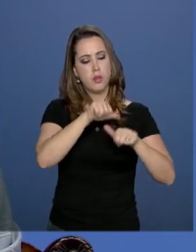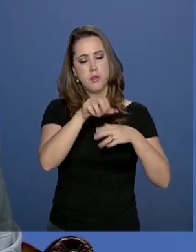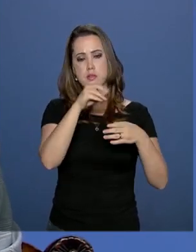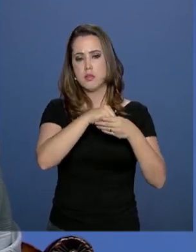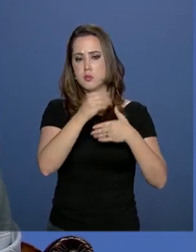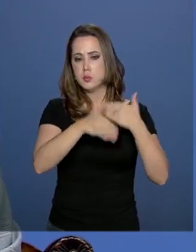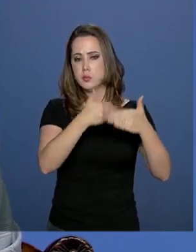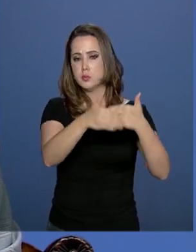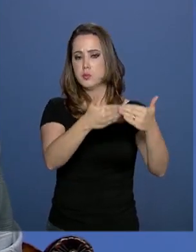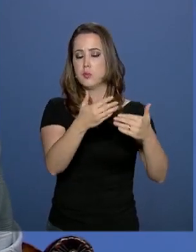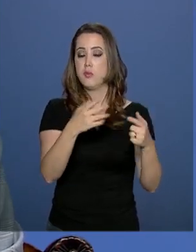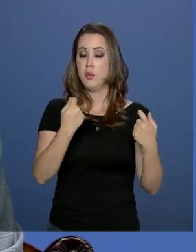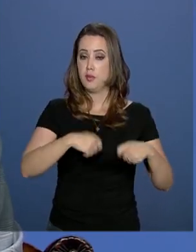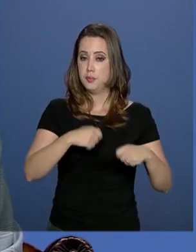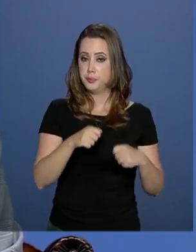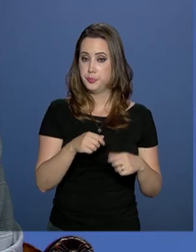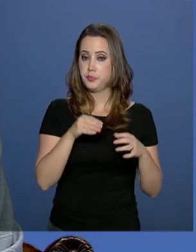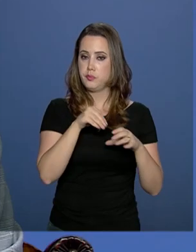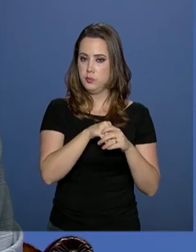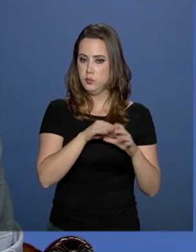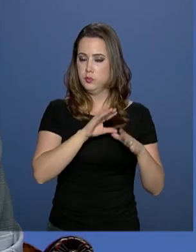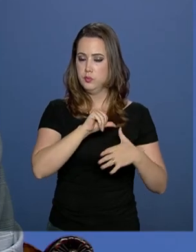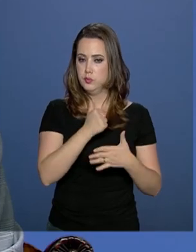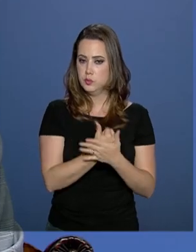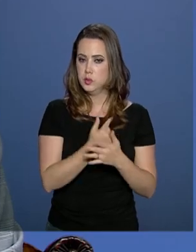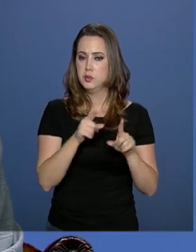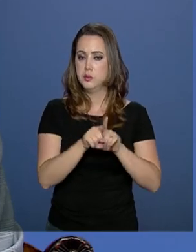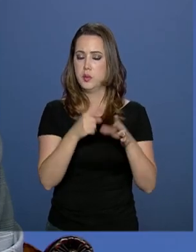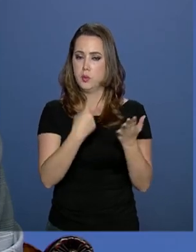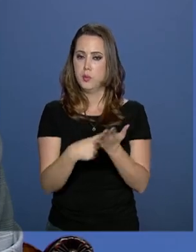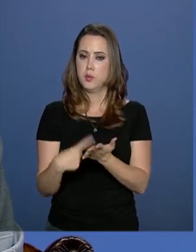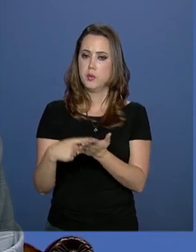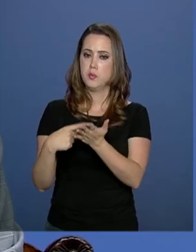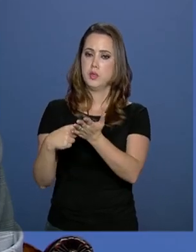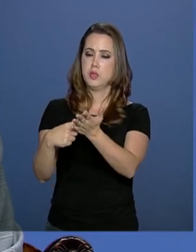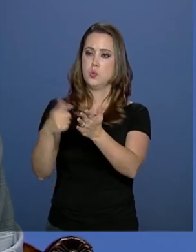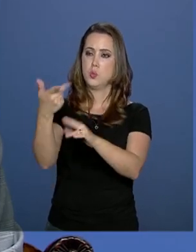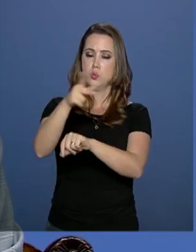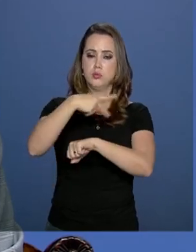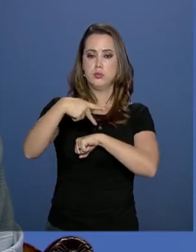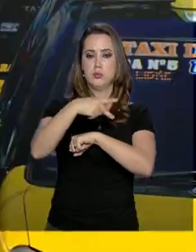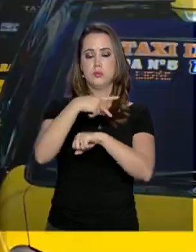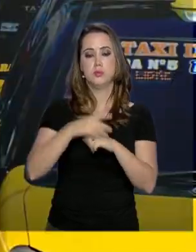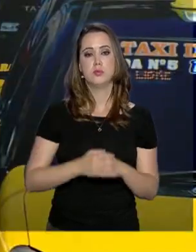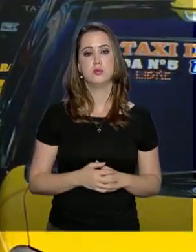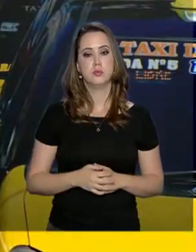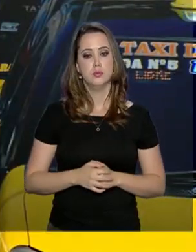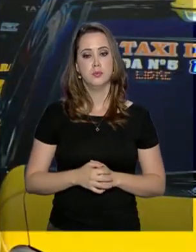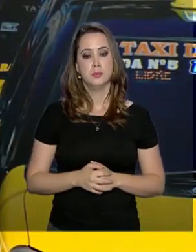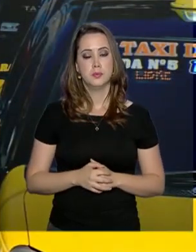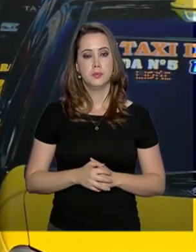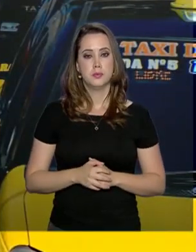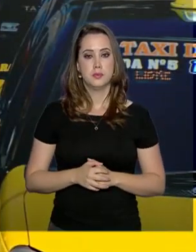avanço do Mercosul internamente e também a agenda externa, de negociações externas do Mercosul. Foi